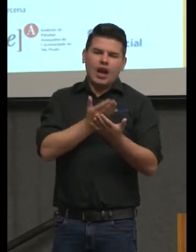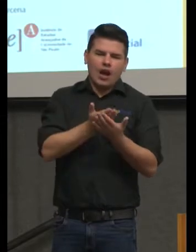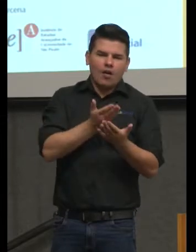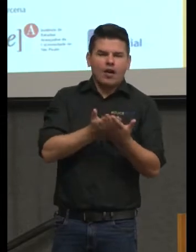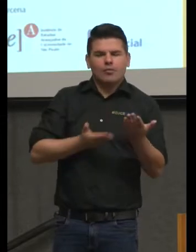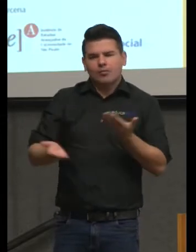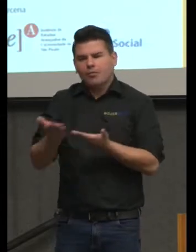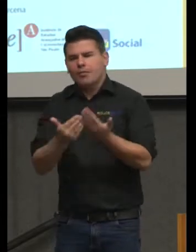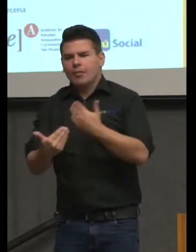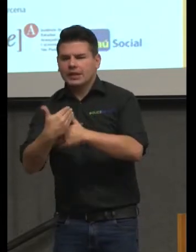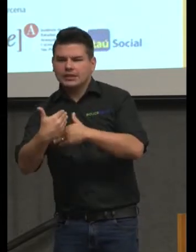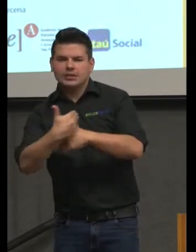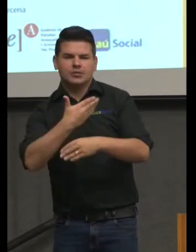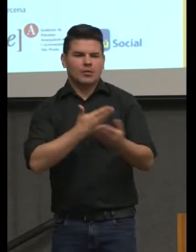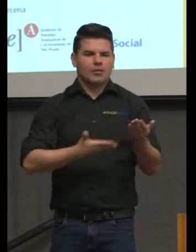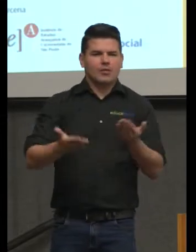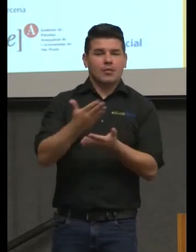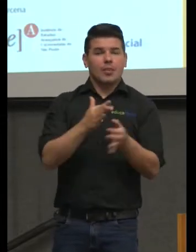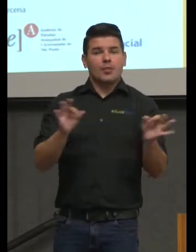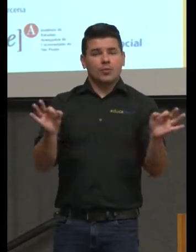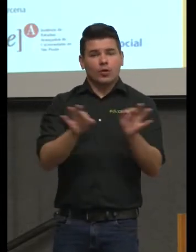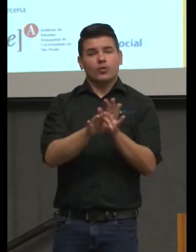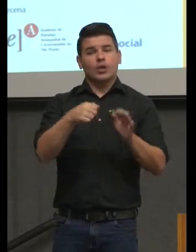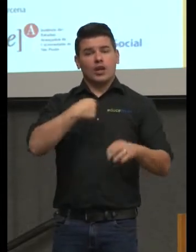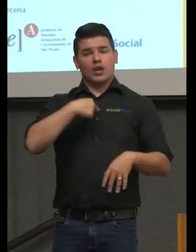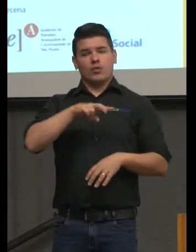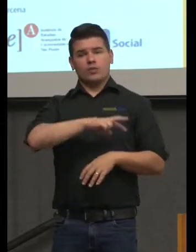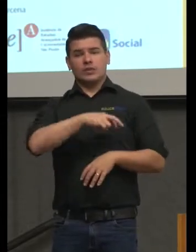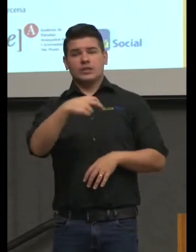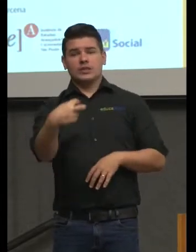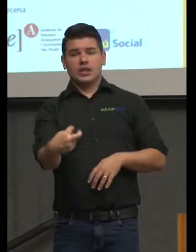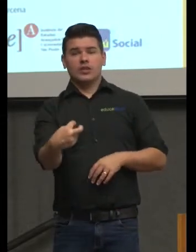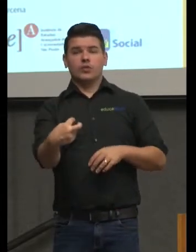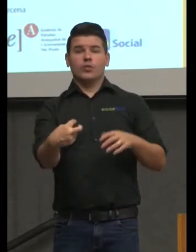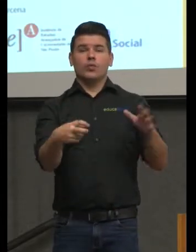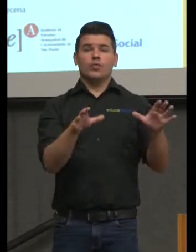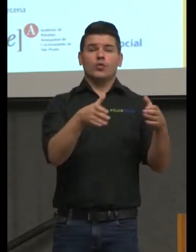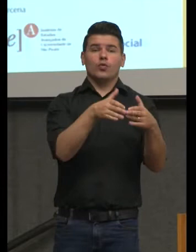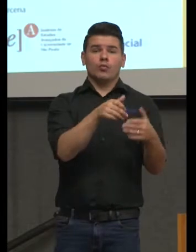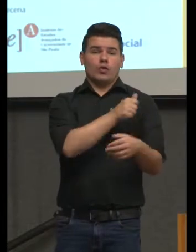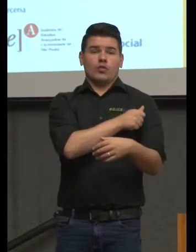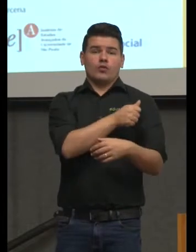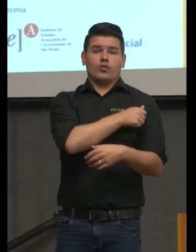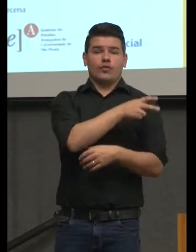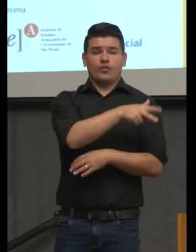participativa e depois meus alunos dão aulas são grupos que preparam as aulas etc